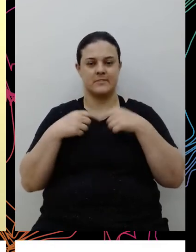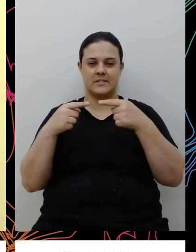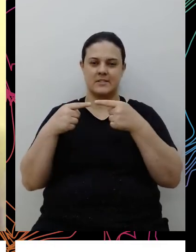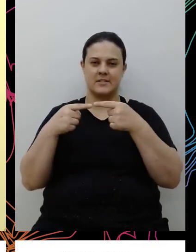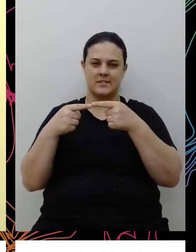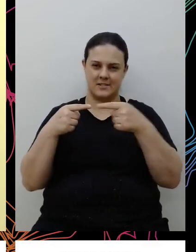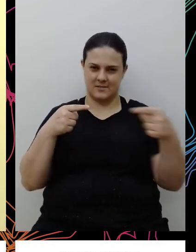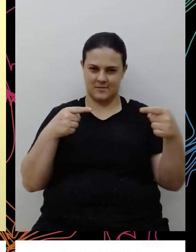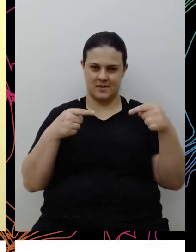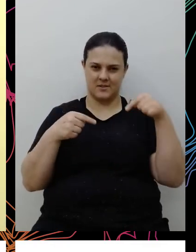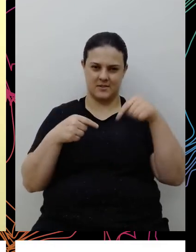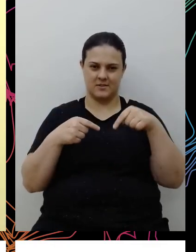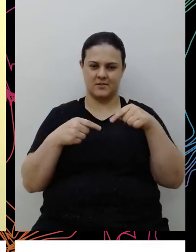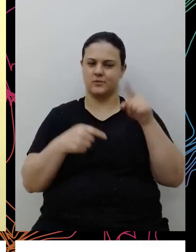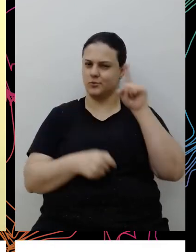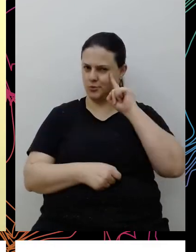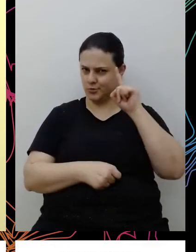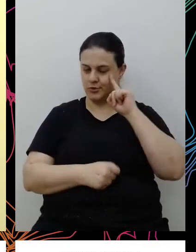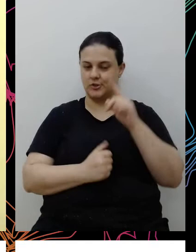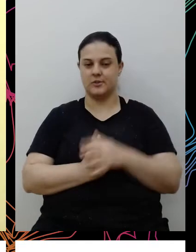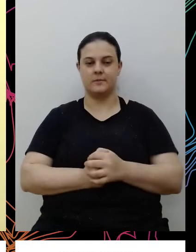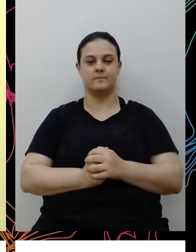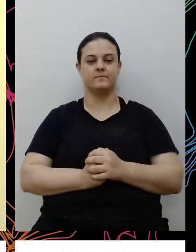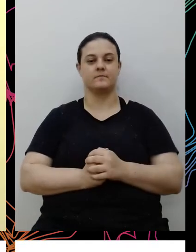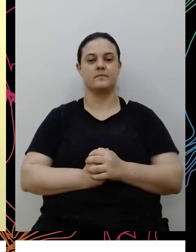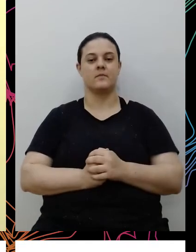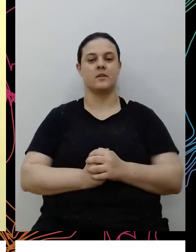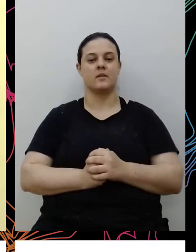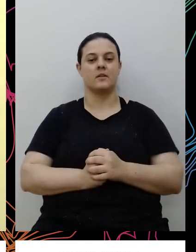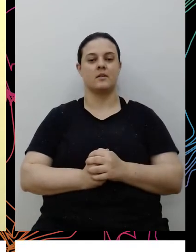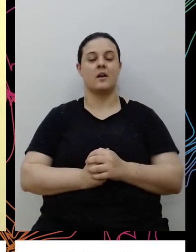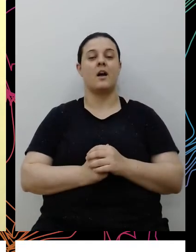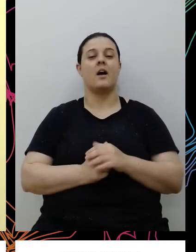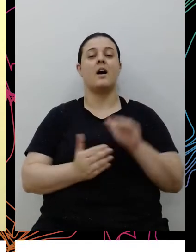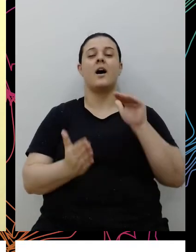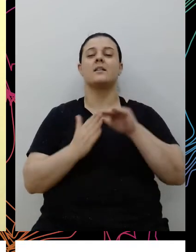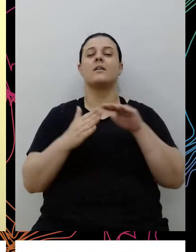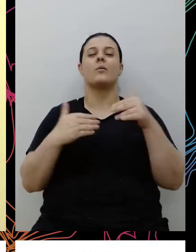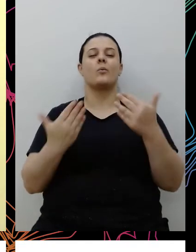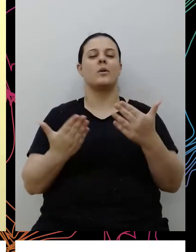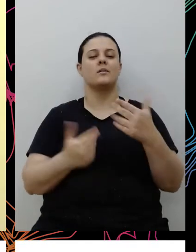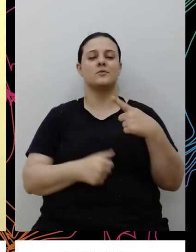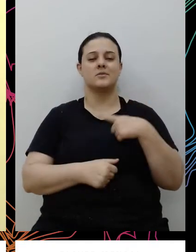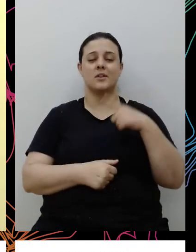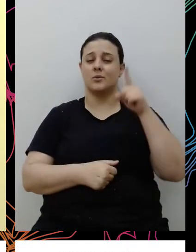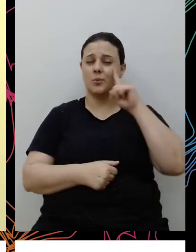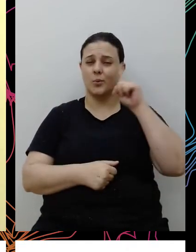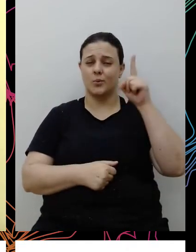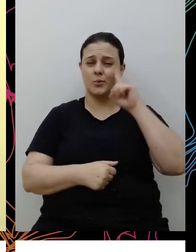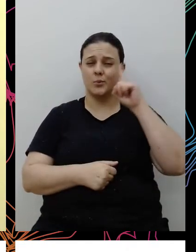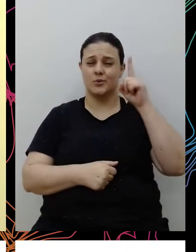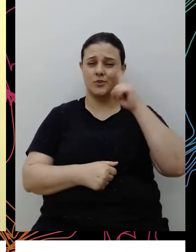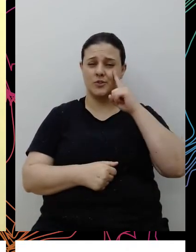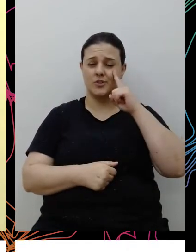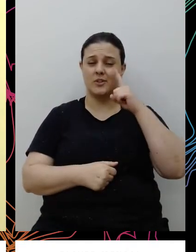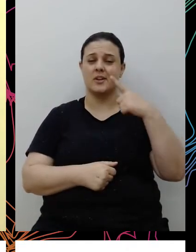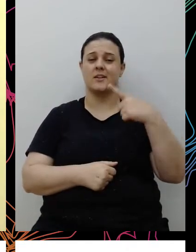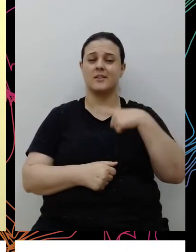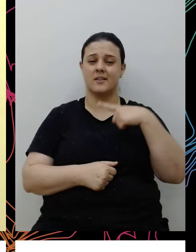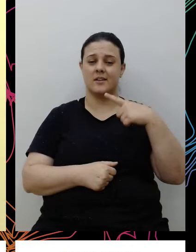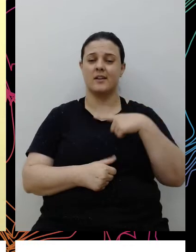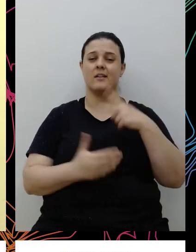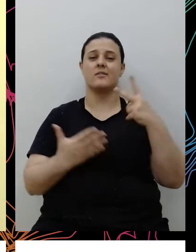e na verdade todos os dias, né, mas assim, até quando a gente vai viver ainda cotidianamente, né, sobre esses efeitos